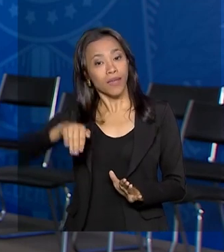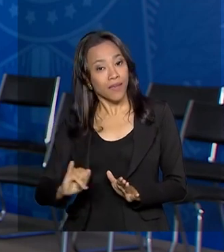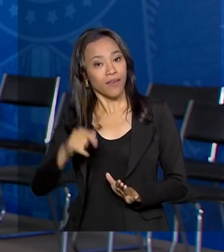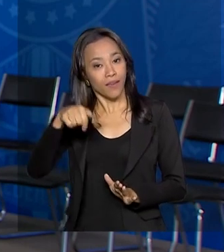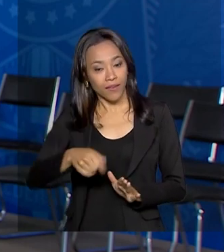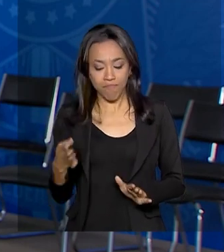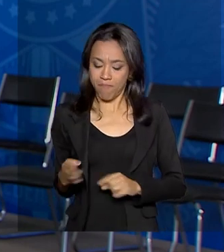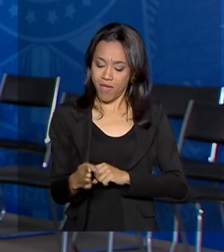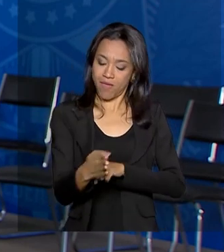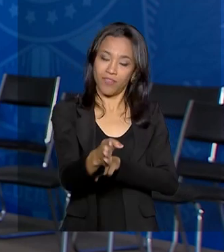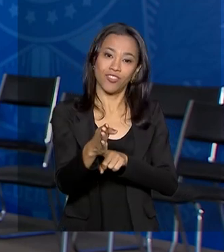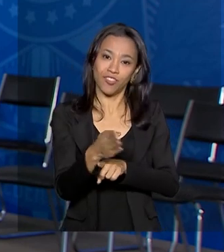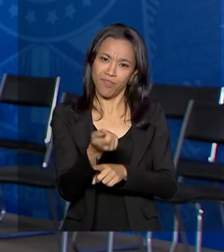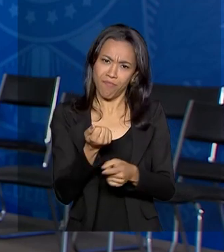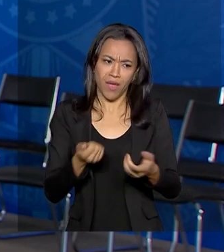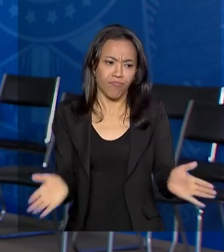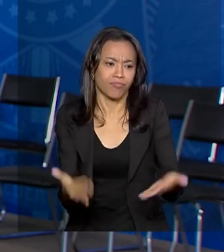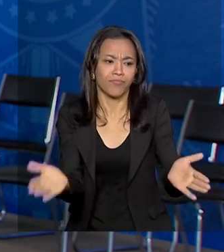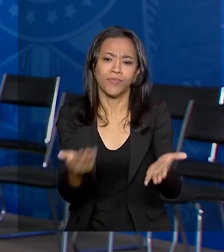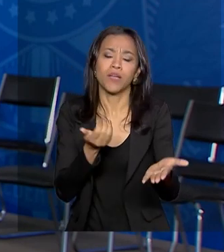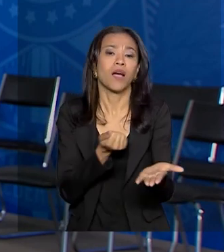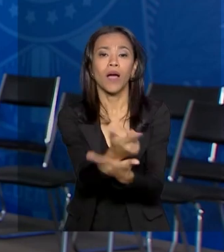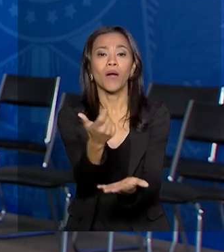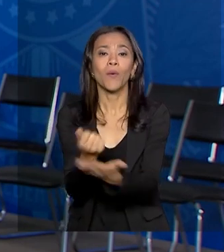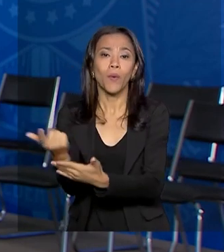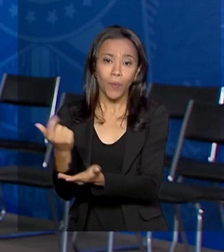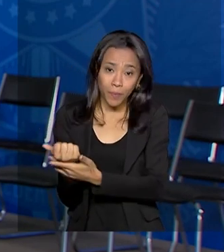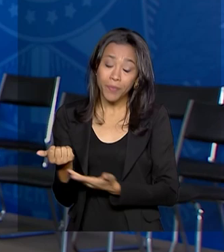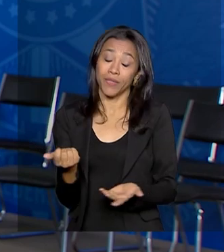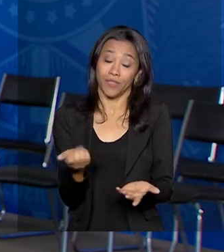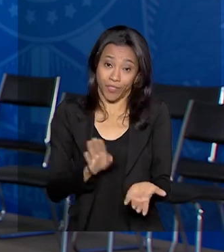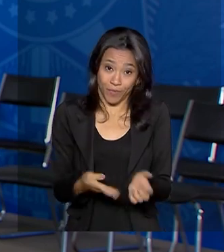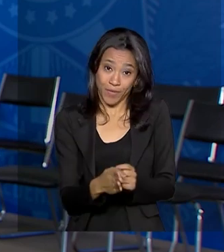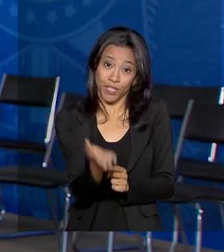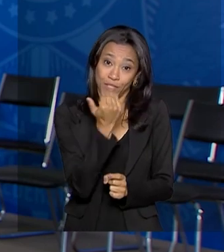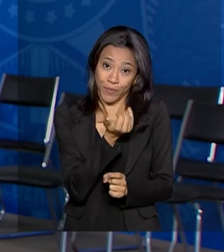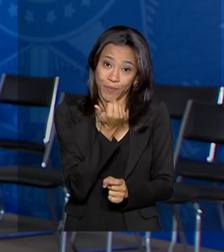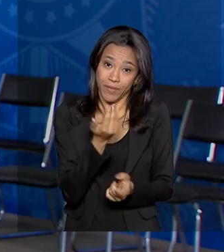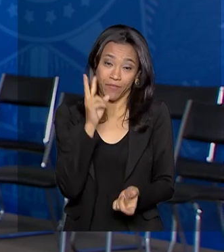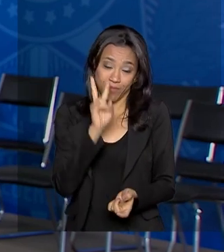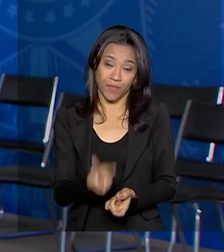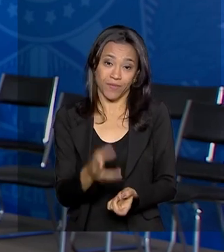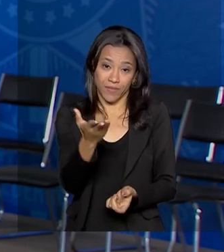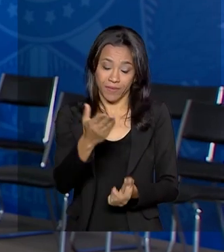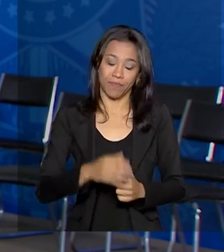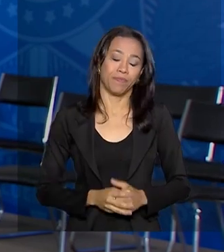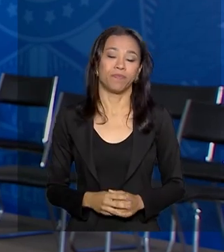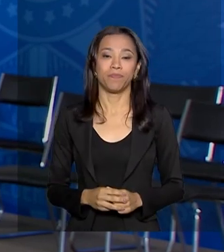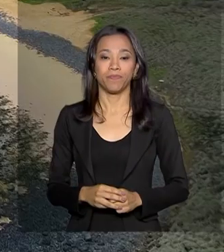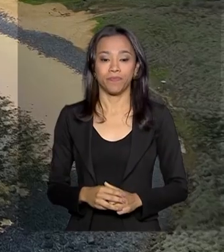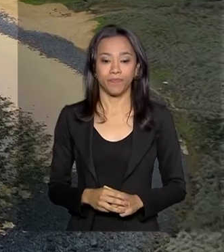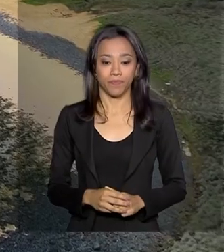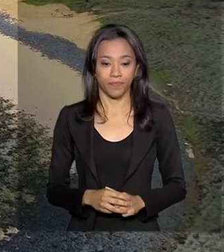Tudo isso para incentivar o consumo de pescado no país e impulsionar esse mercado. Vamos ver na reportagem.